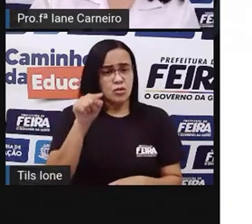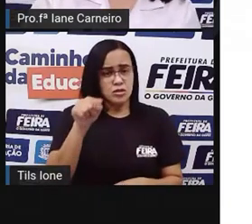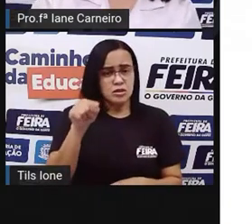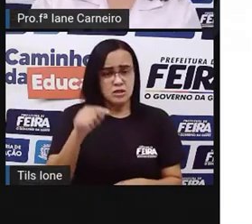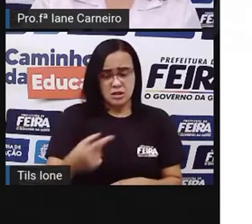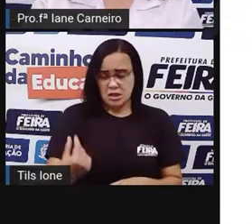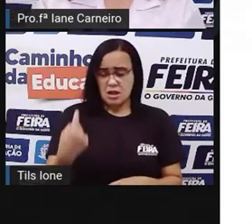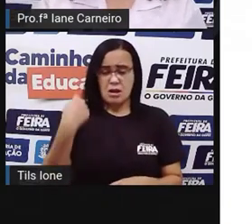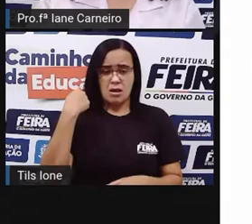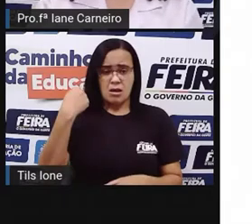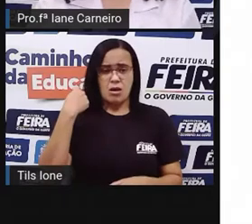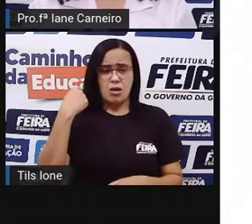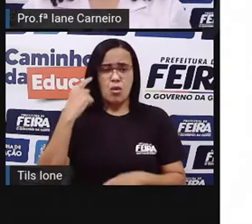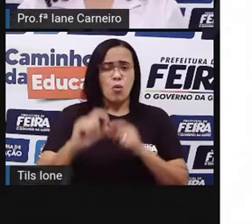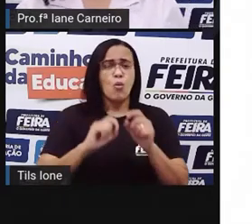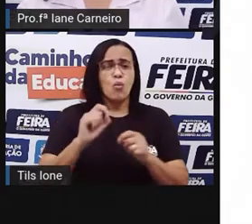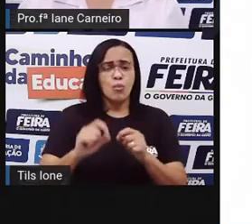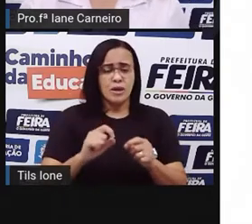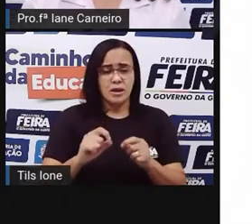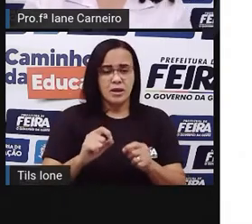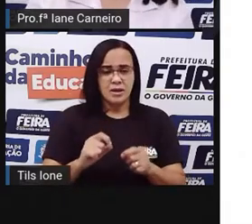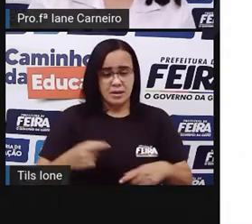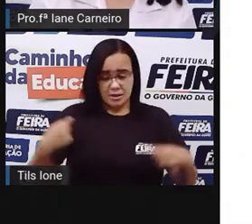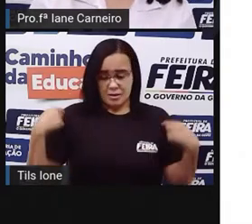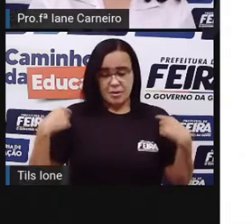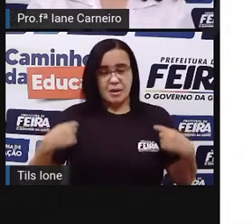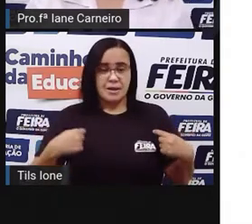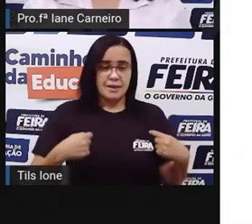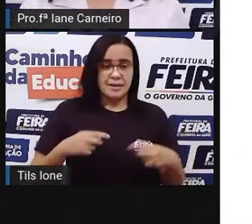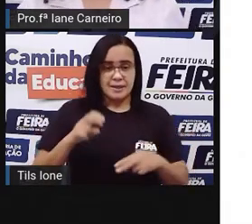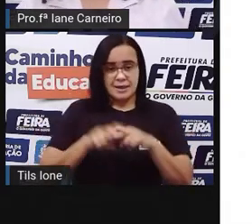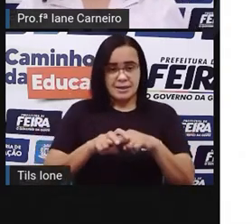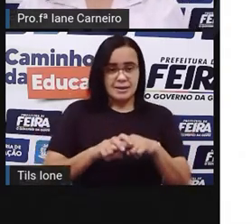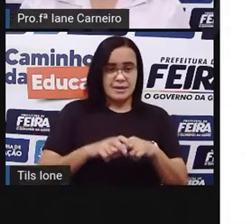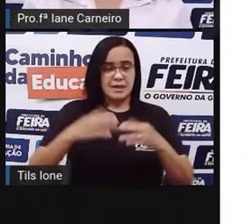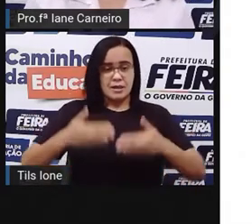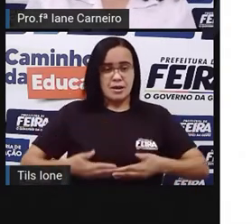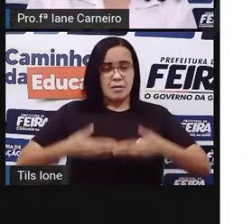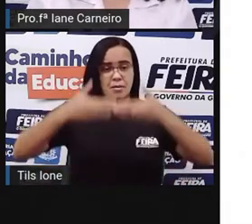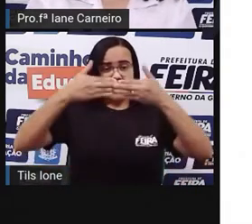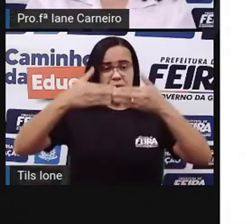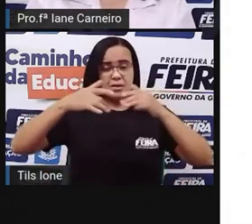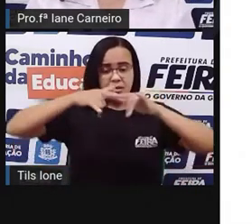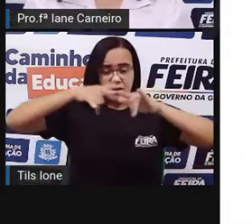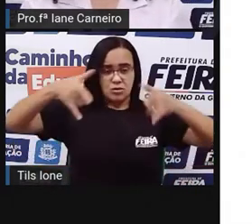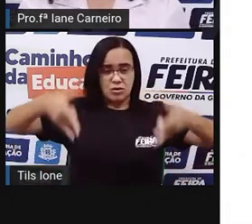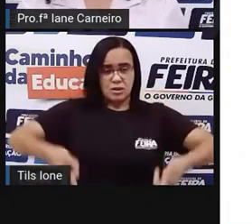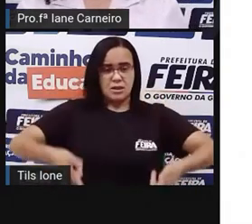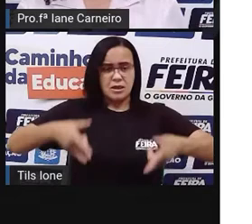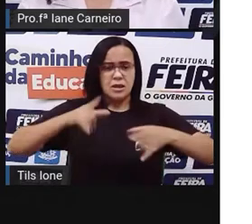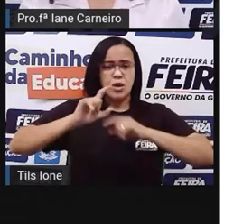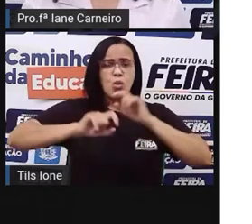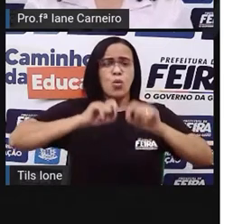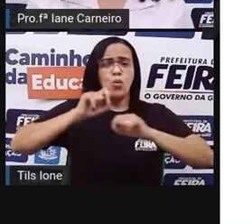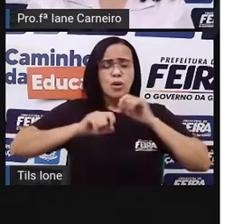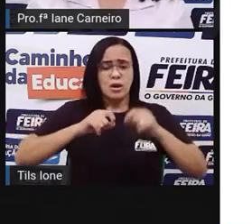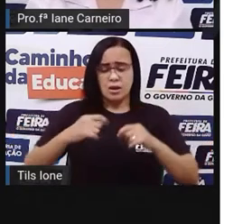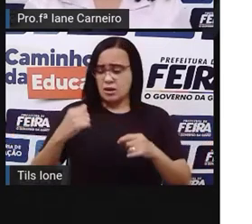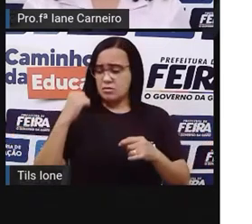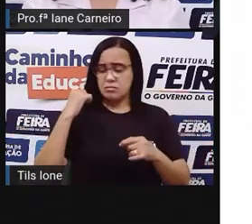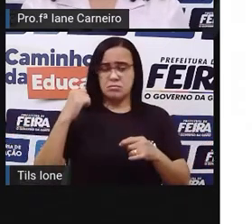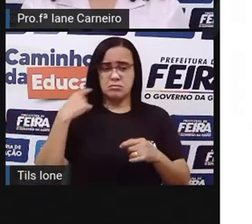Posso ser que tenha um encosto da cadeira, né? Uma parede, uma cama. O é que tem aí mais atrás de você?